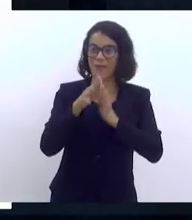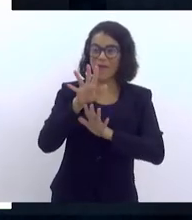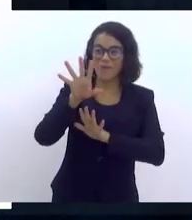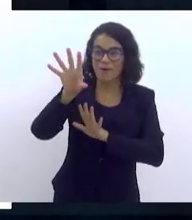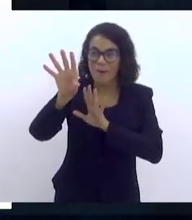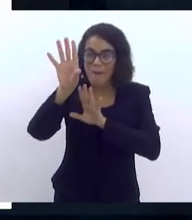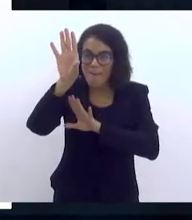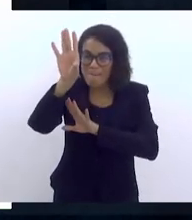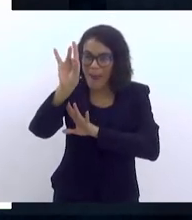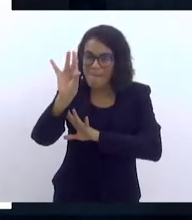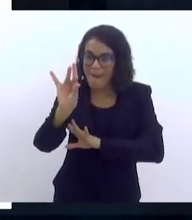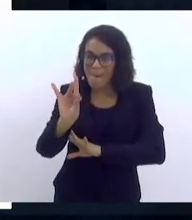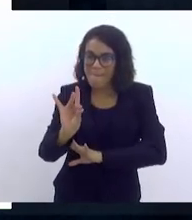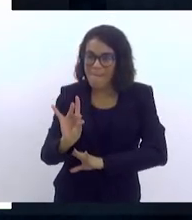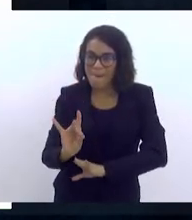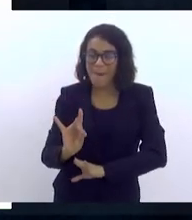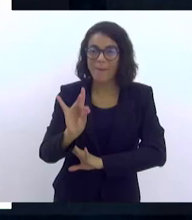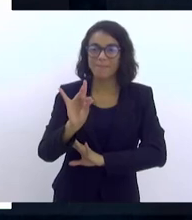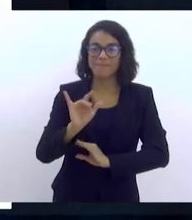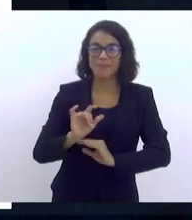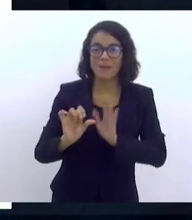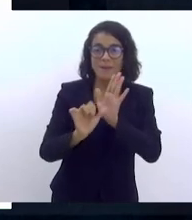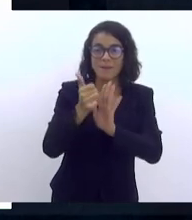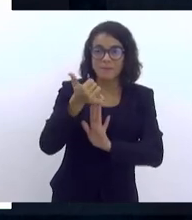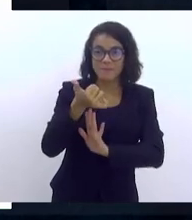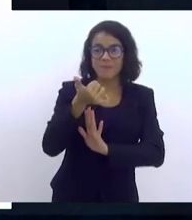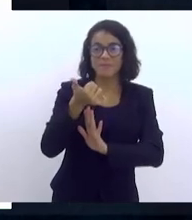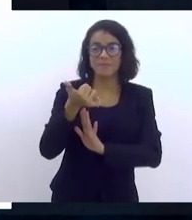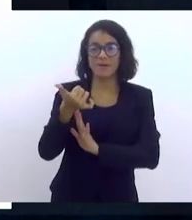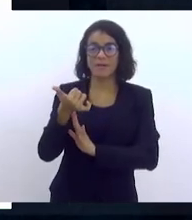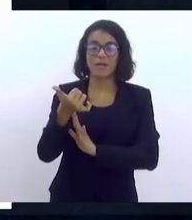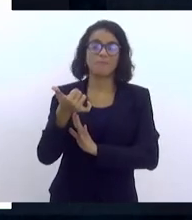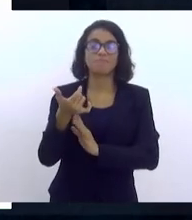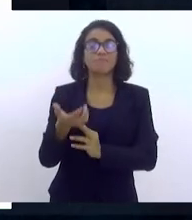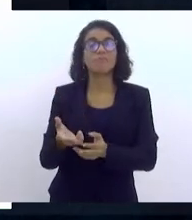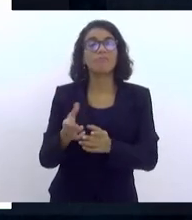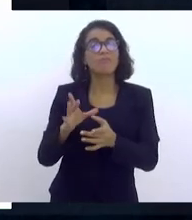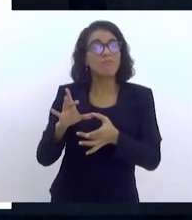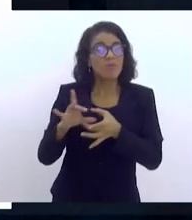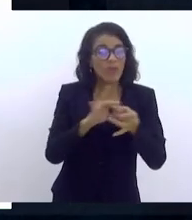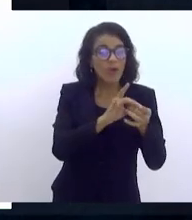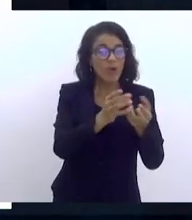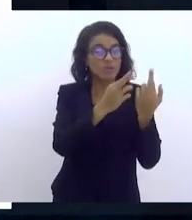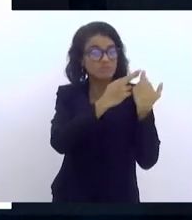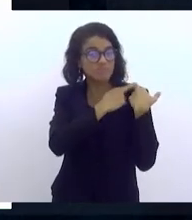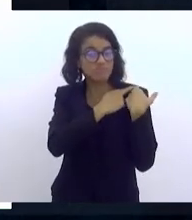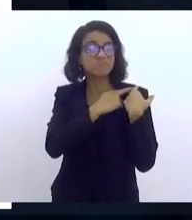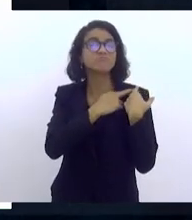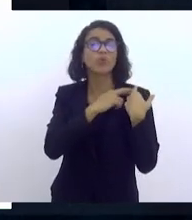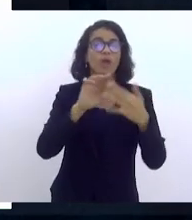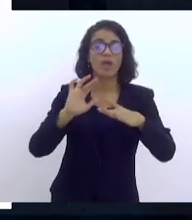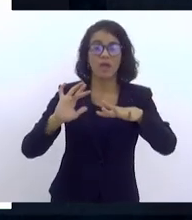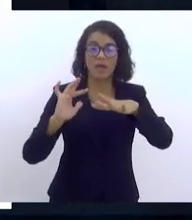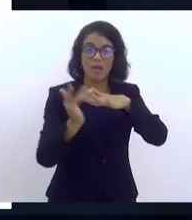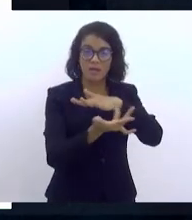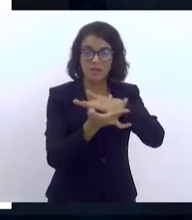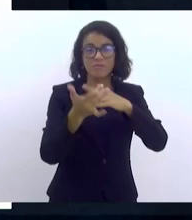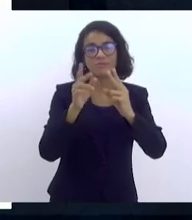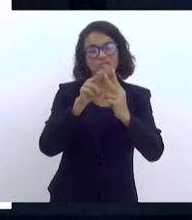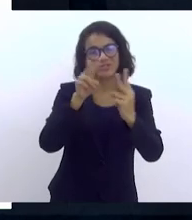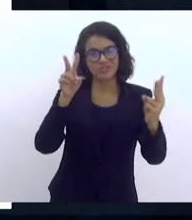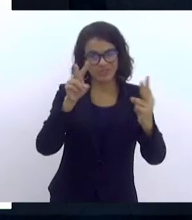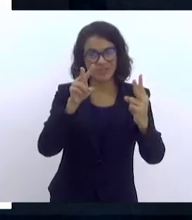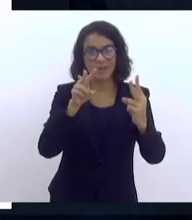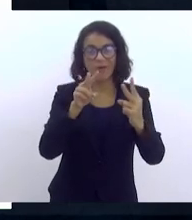que foram elencadas. Primeira delas, corresponsabilizar as plataformas digitais, porque